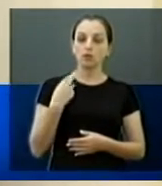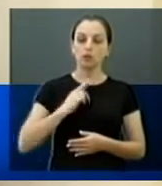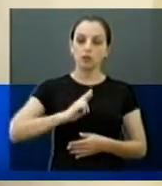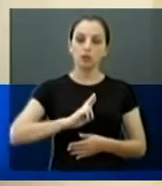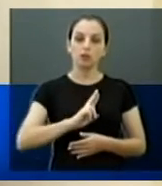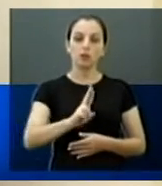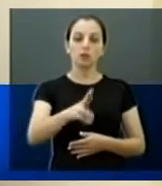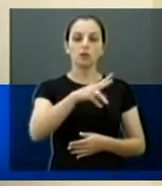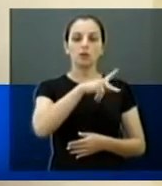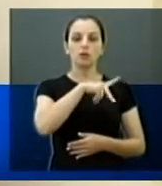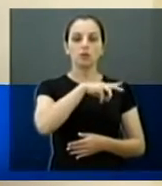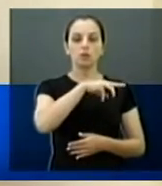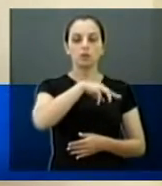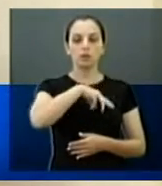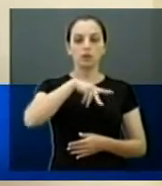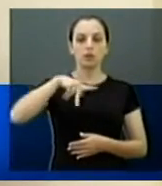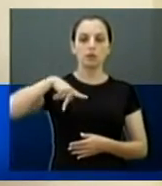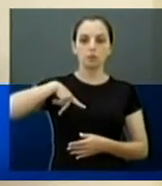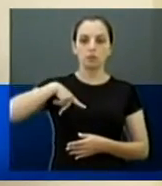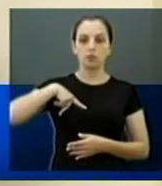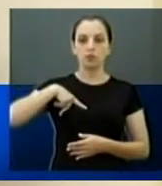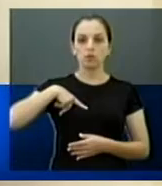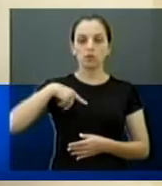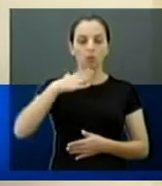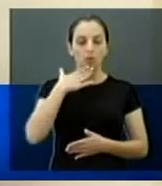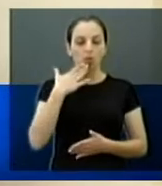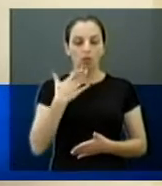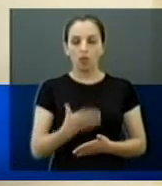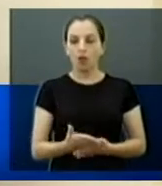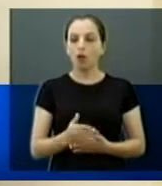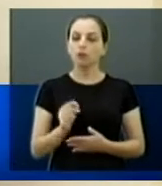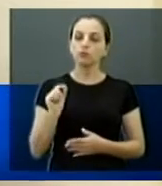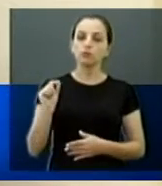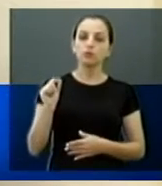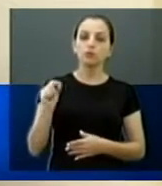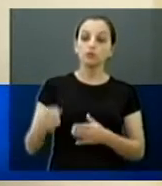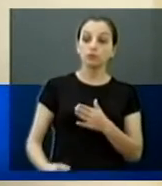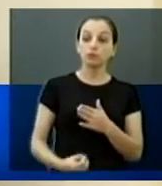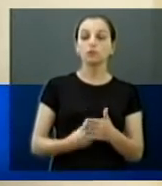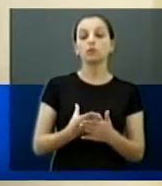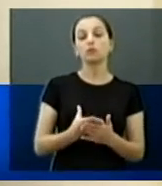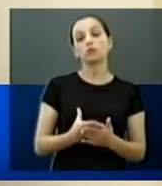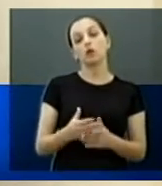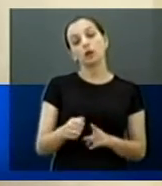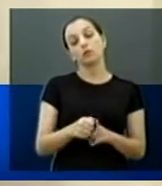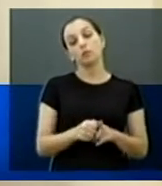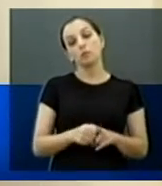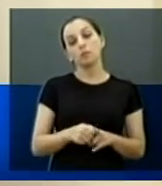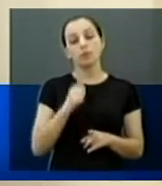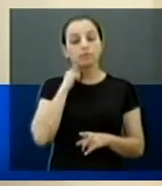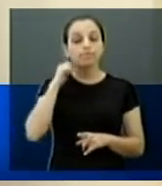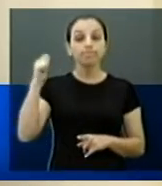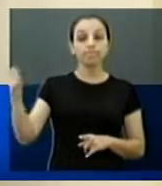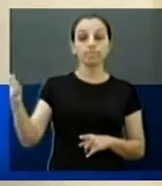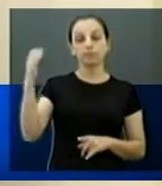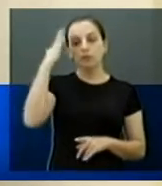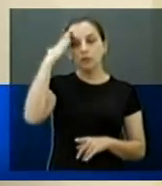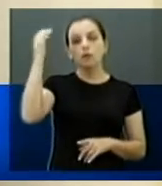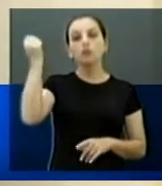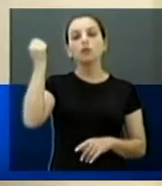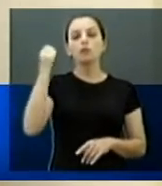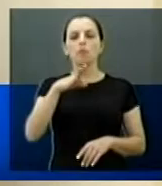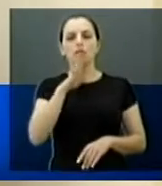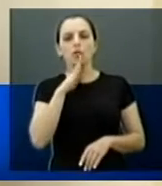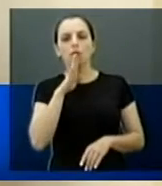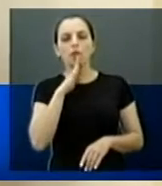representar para o Ministério Público, porque é um absurdo isso, se perpetuar, a chegar quase no mês de abril, sabendo quando a gente conhece